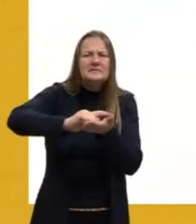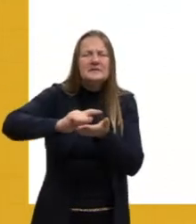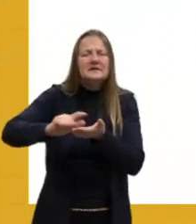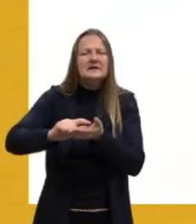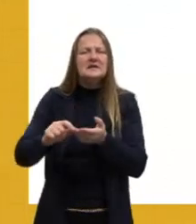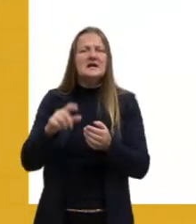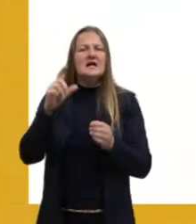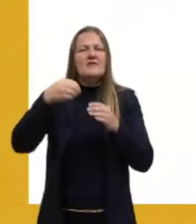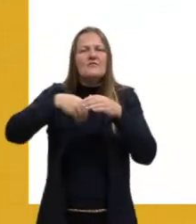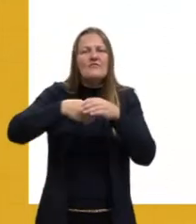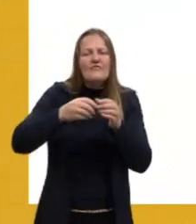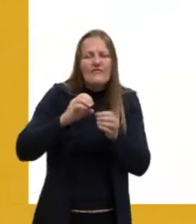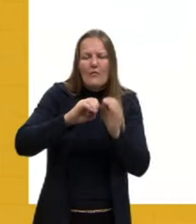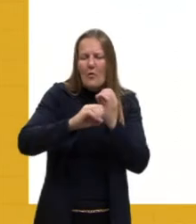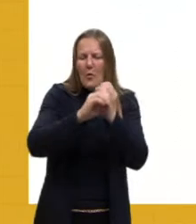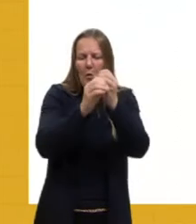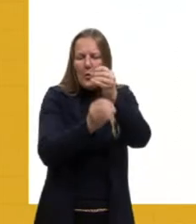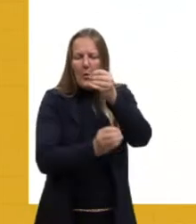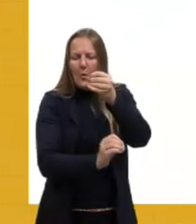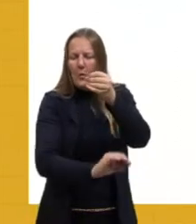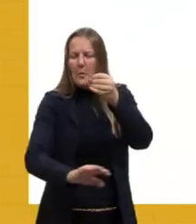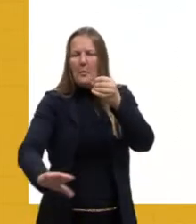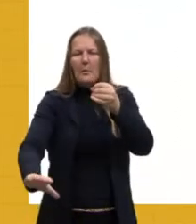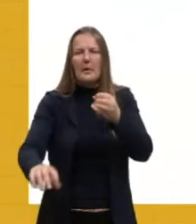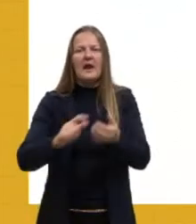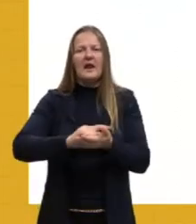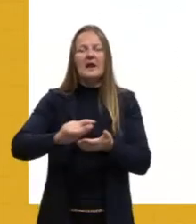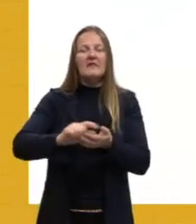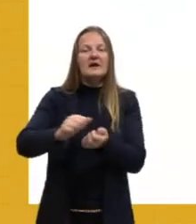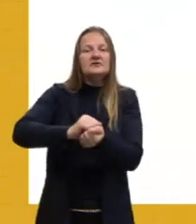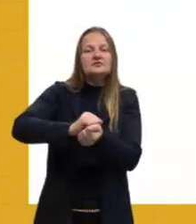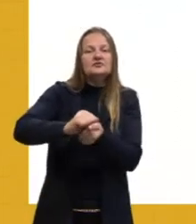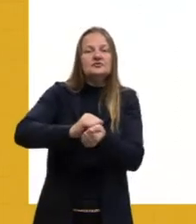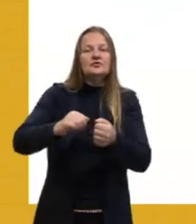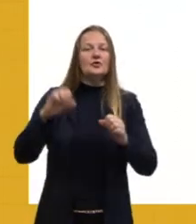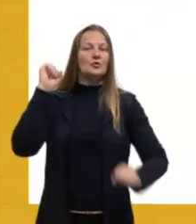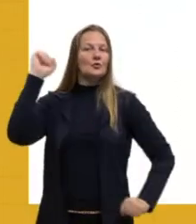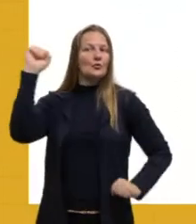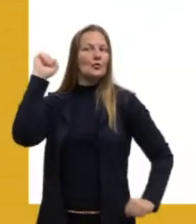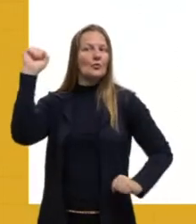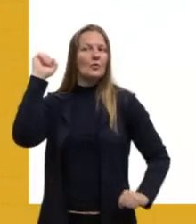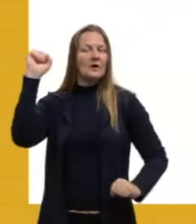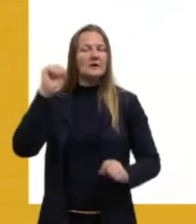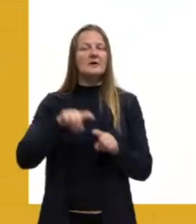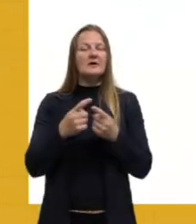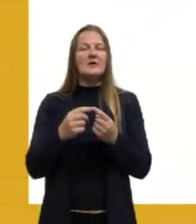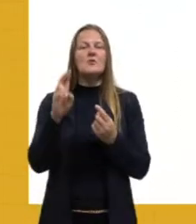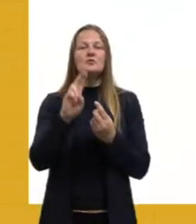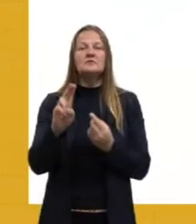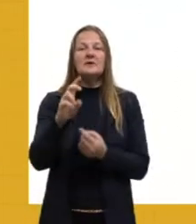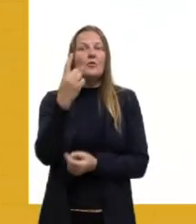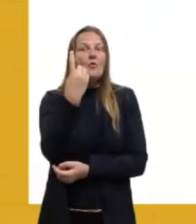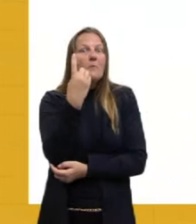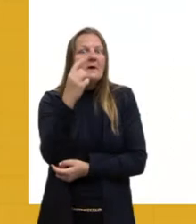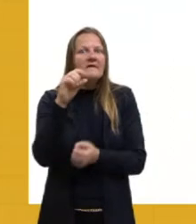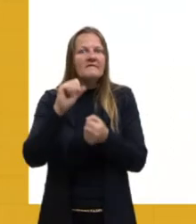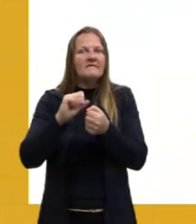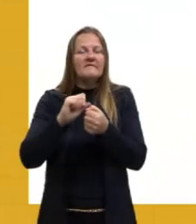lançados na natureza para a lavagem de toalhas, utilizadas uma única vez.